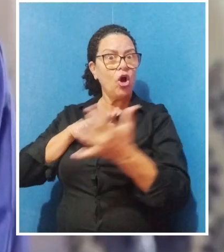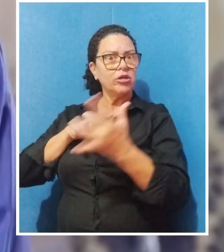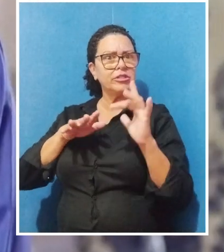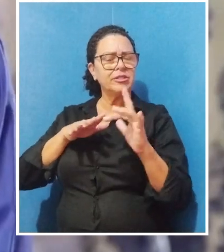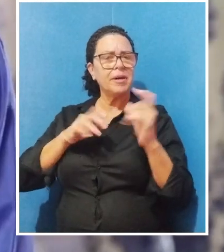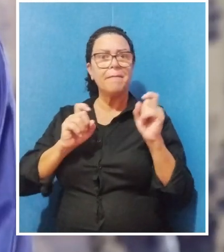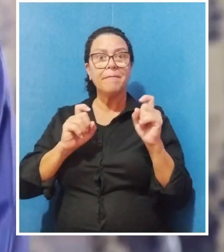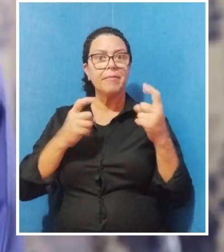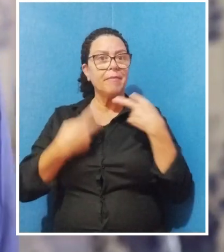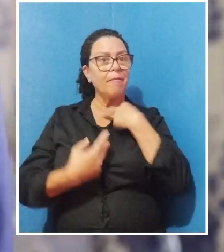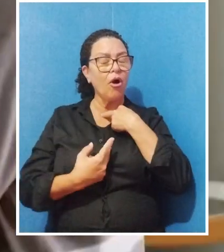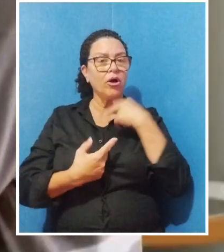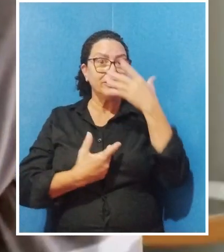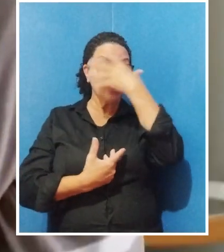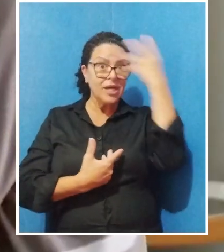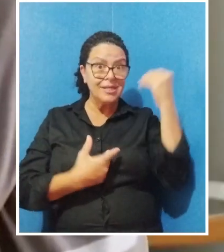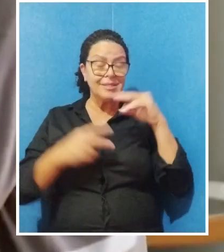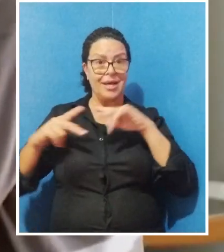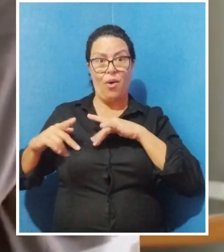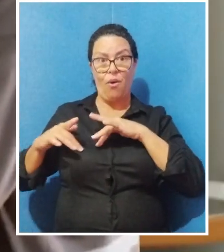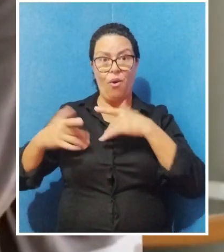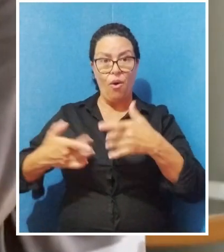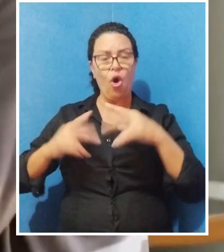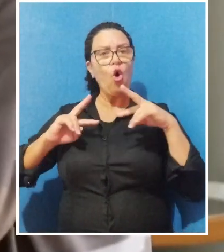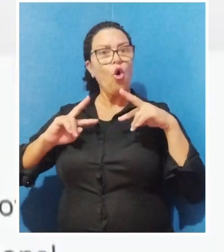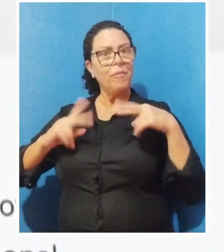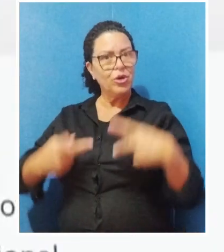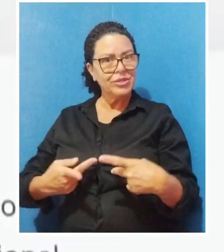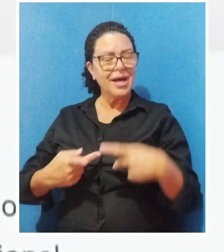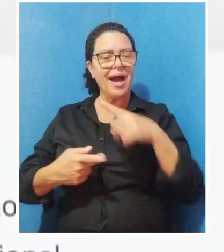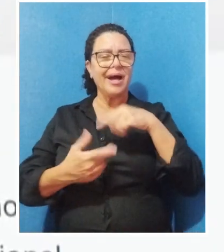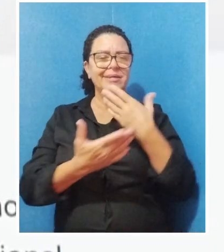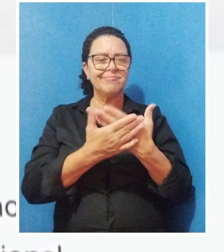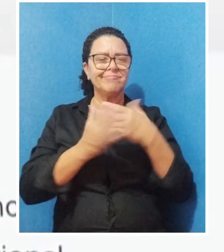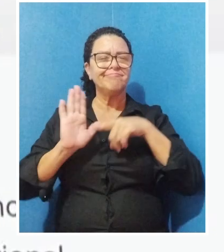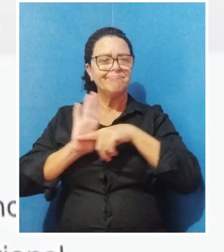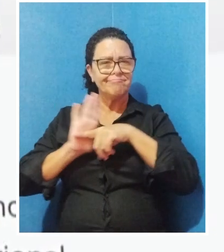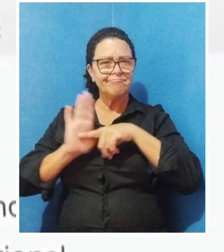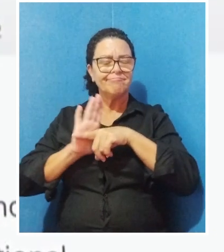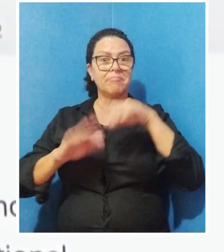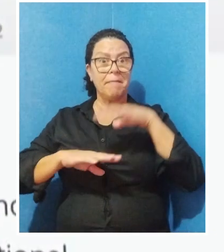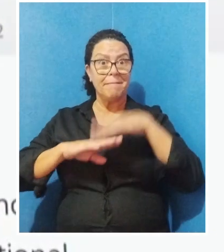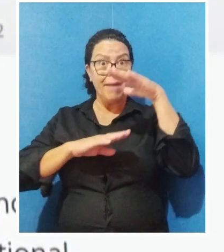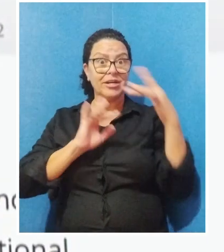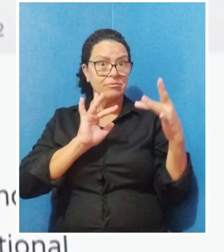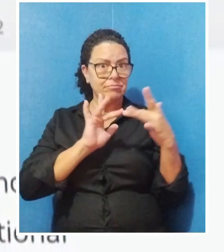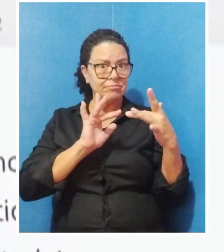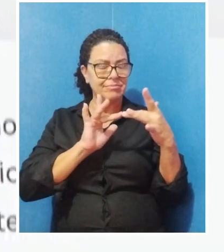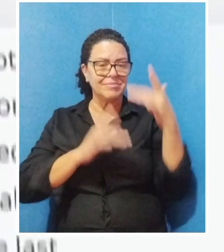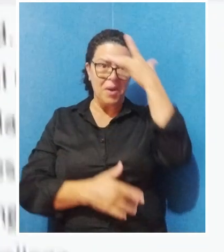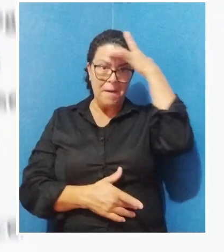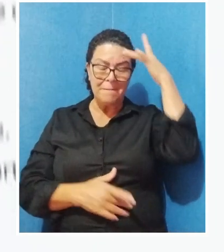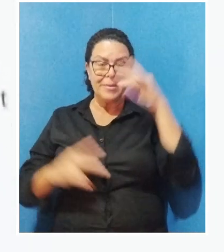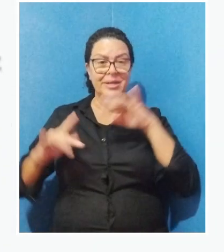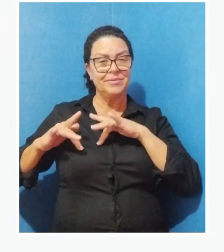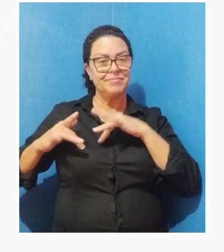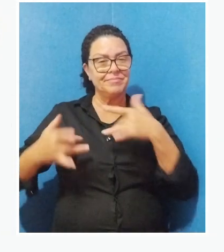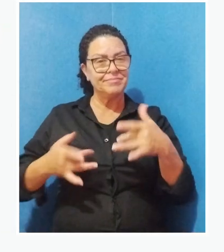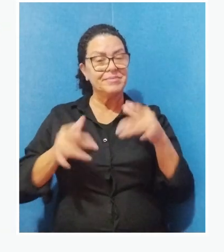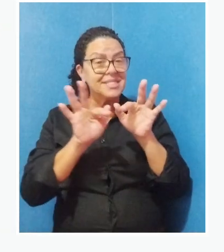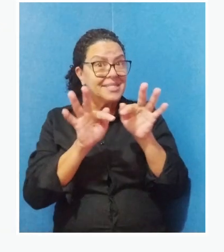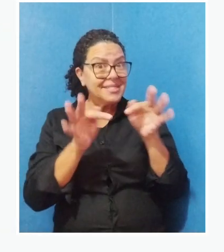Por que não devemos esquecer a humildade? De acordo com um estudo, é mais fácil conviver com pessoas